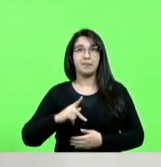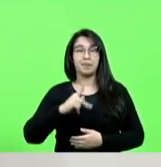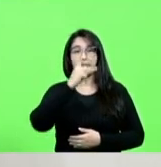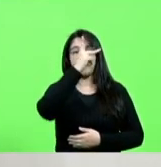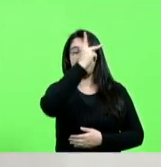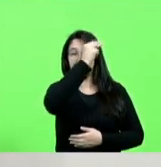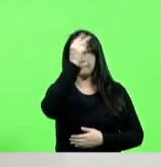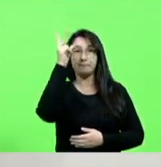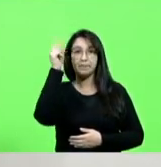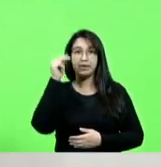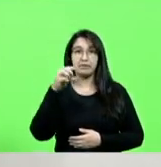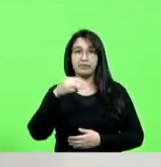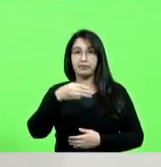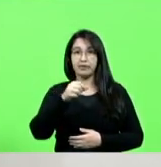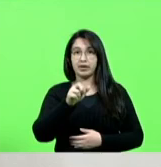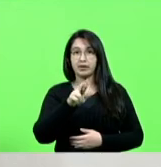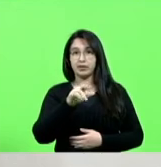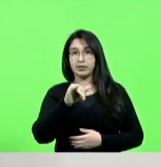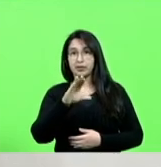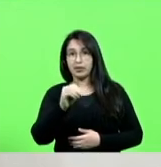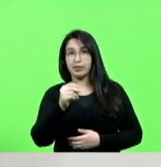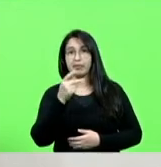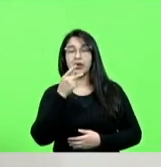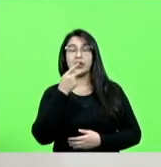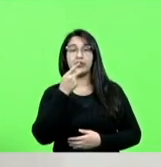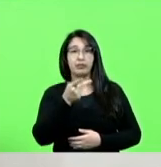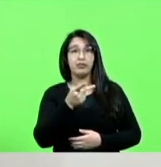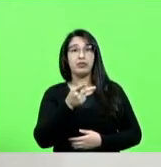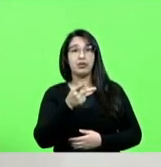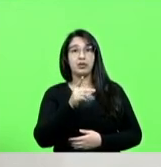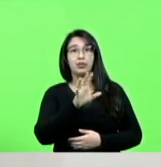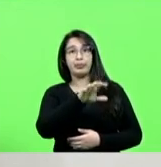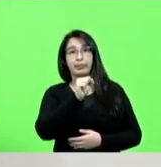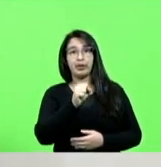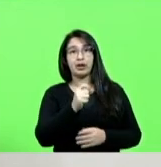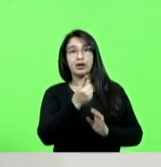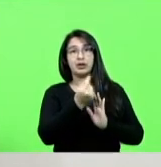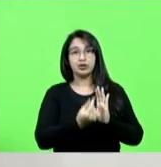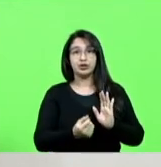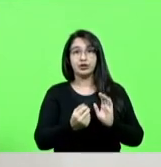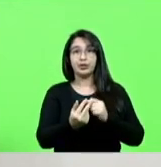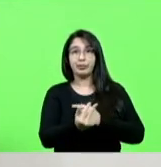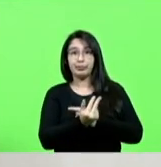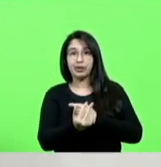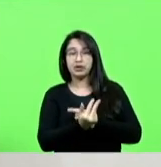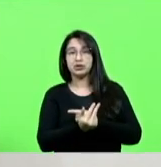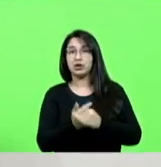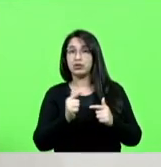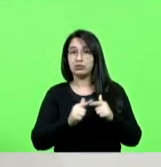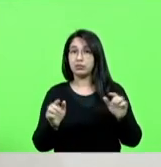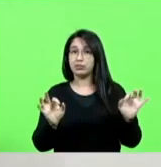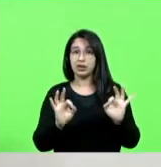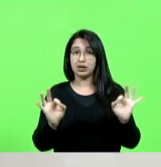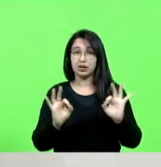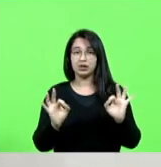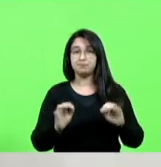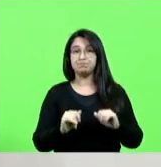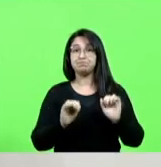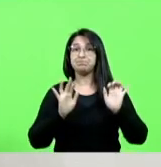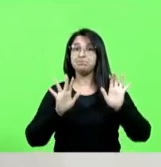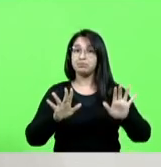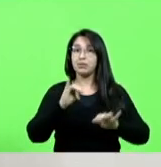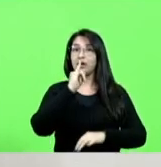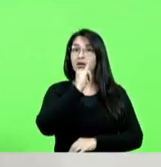emprestado pega o dinheiro de caixa e a gente faz com o nosso próprio dinheiro não tem problema mas avisa